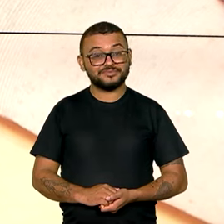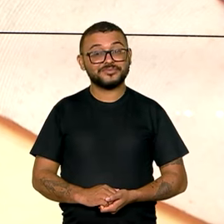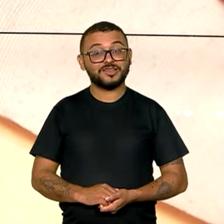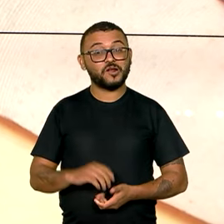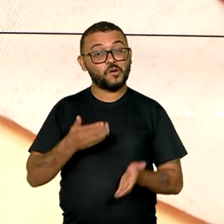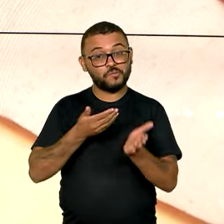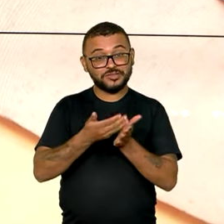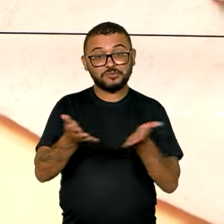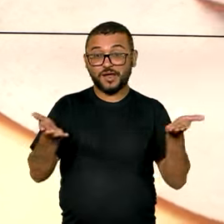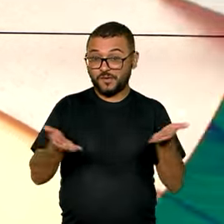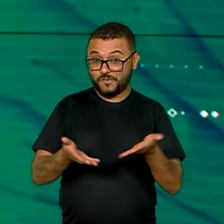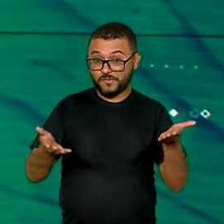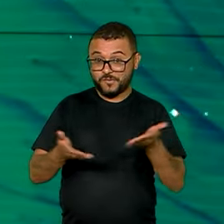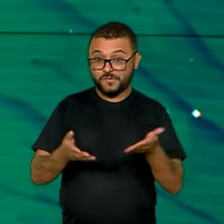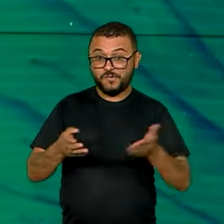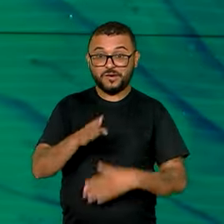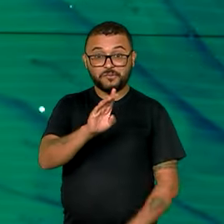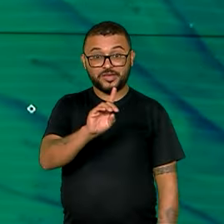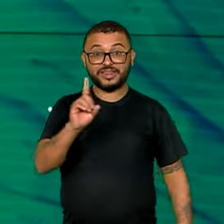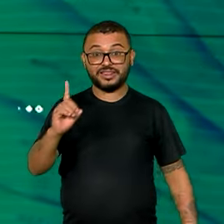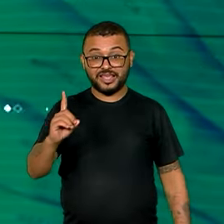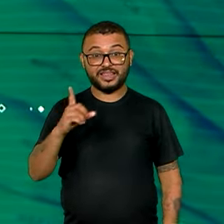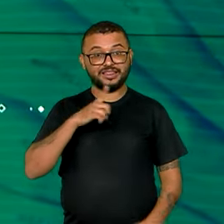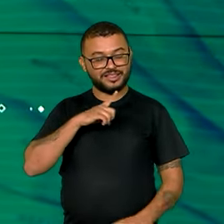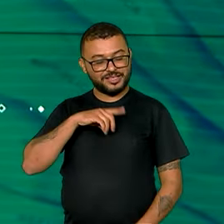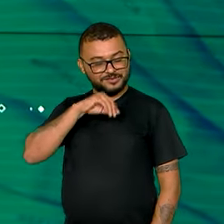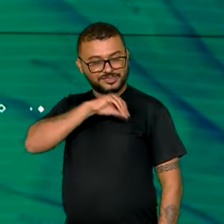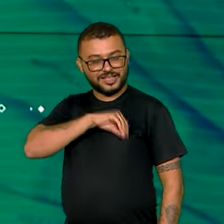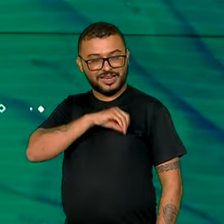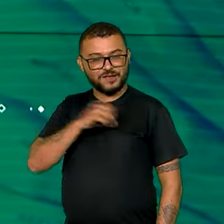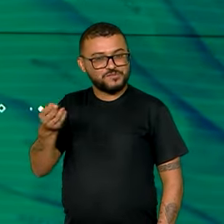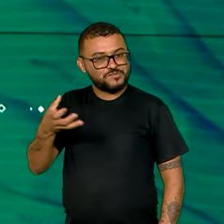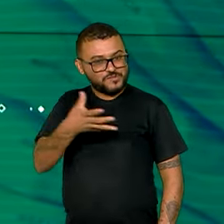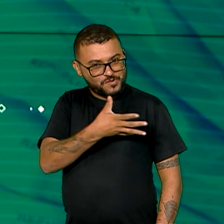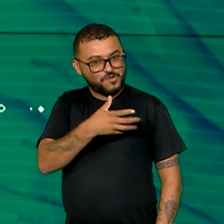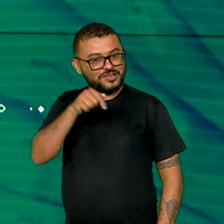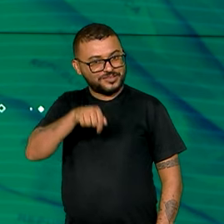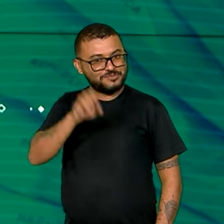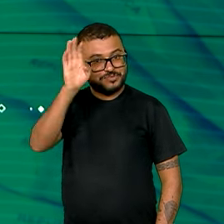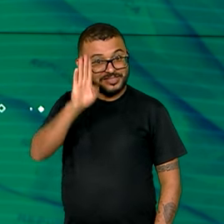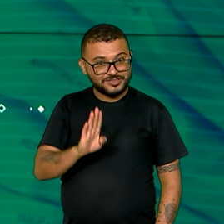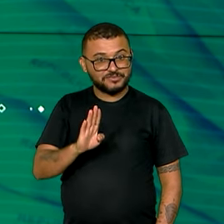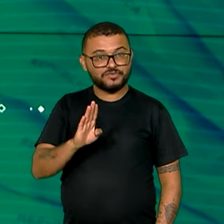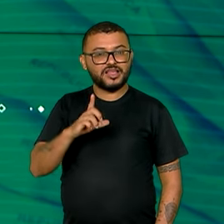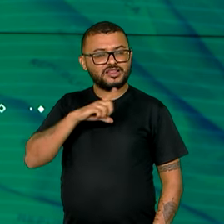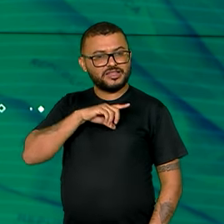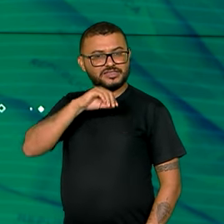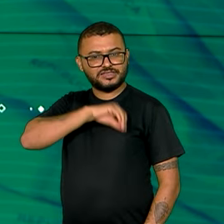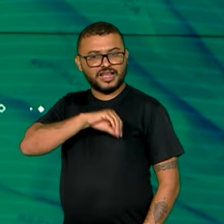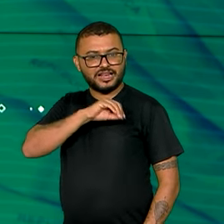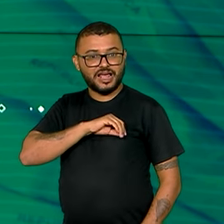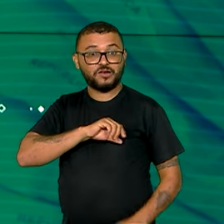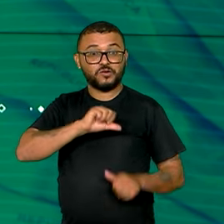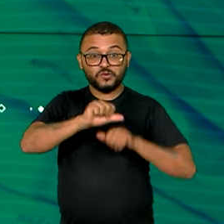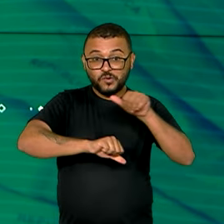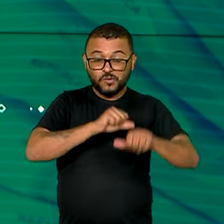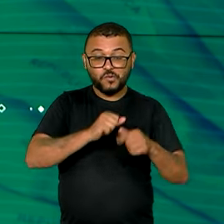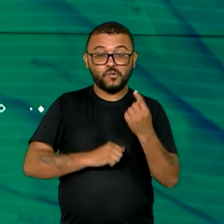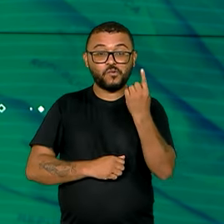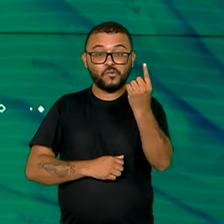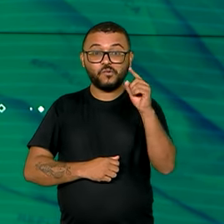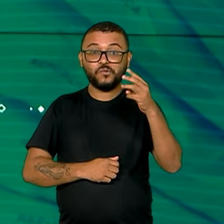E nós começamos esta edição do Brasil em Dia com um novo salário mínimo no país. A remuneração subiu de R$ 1